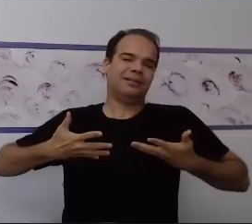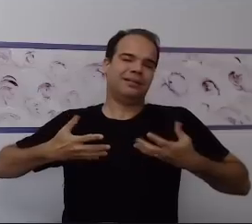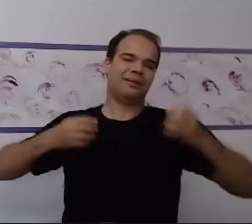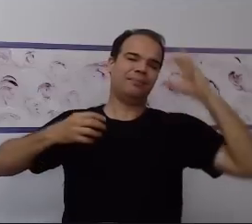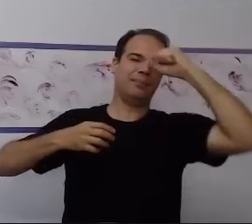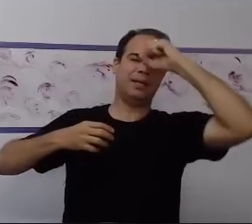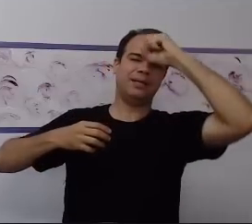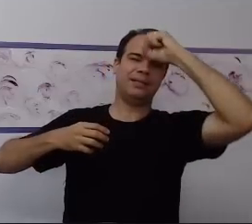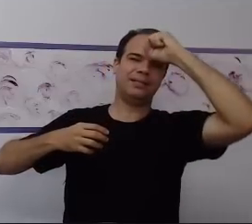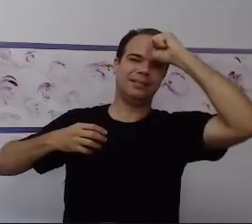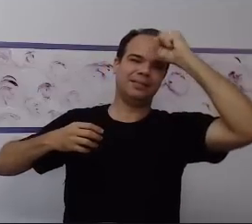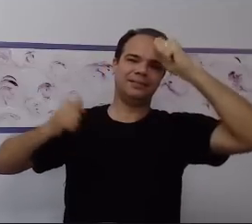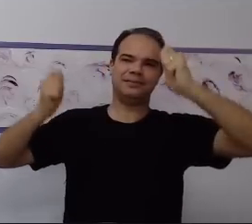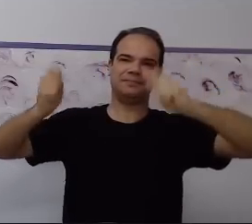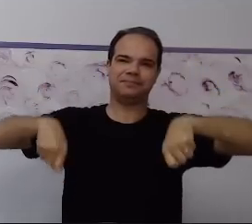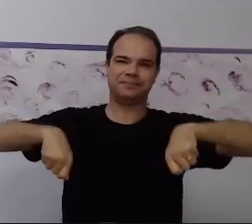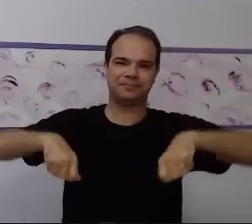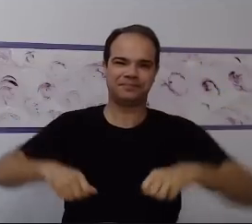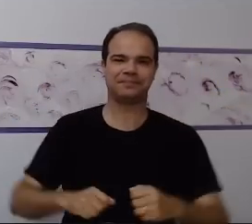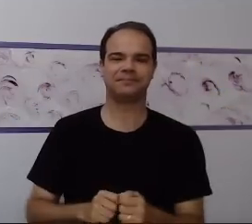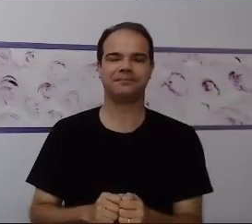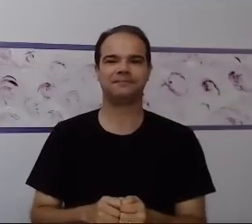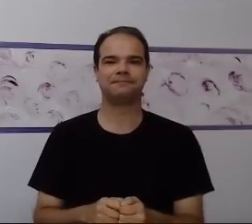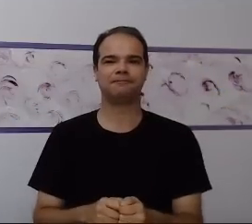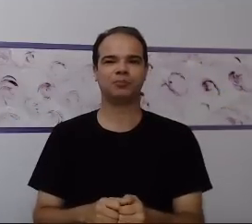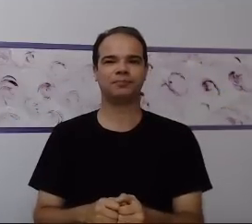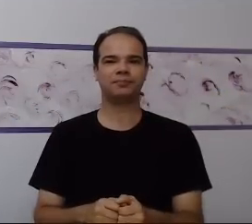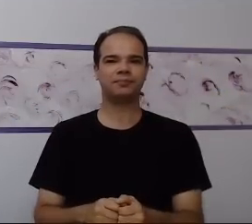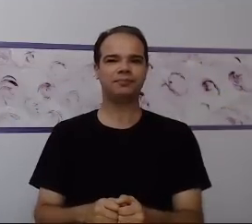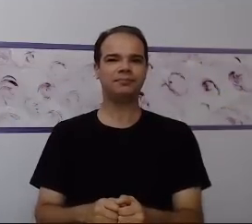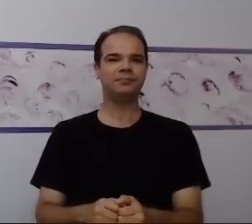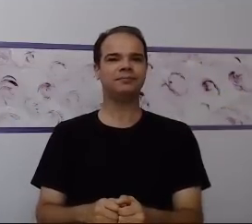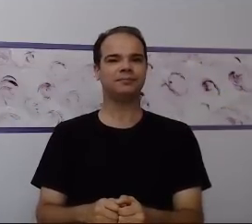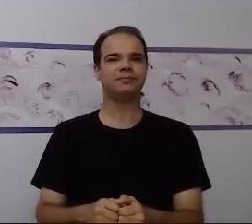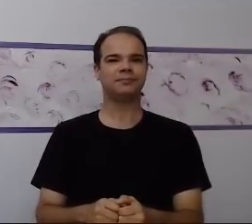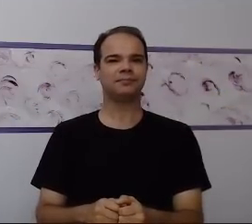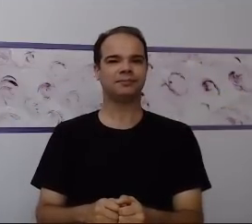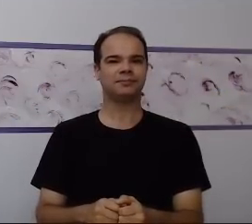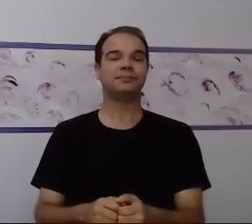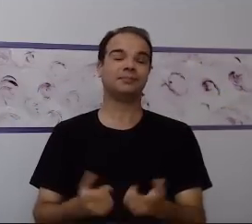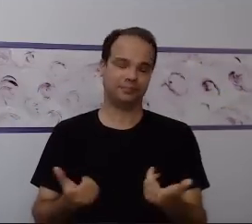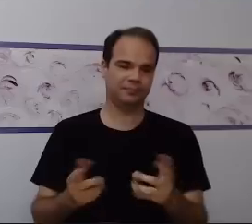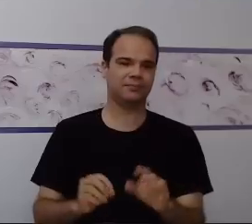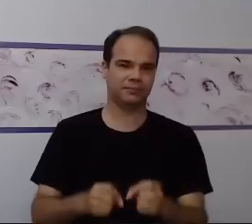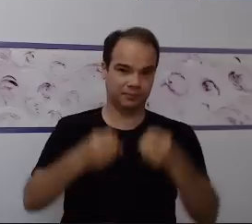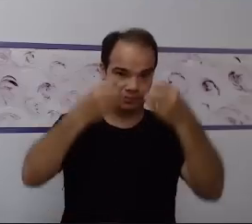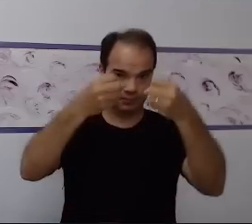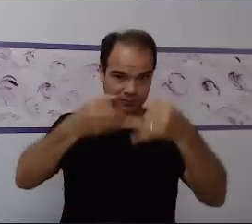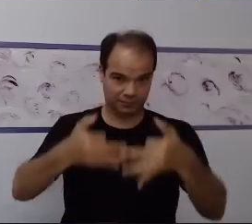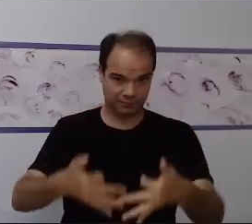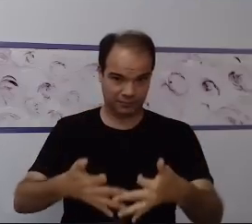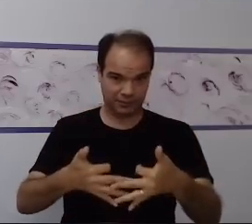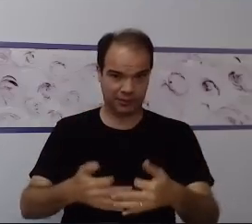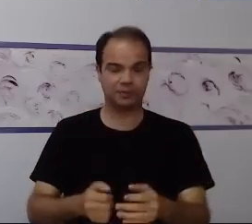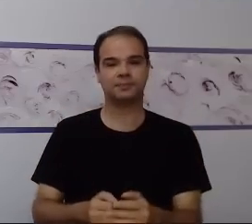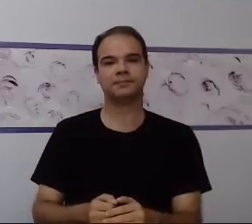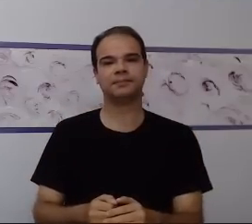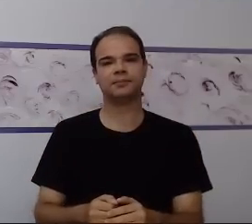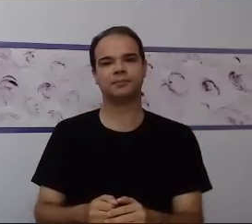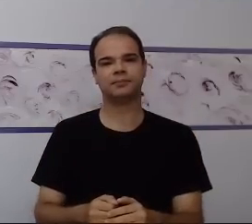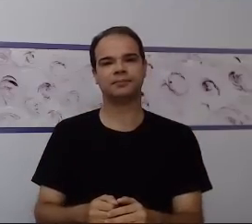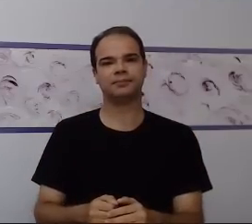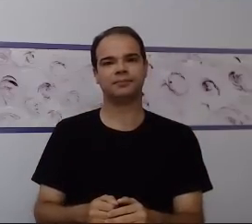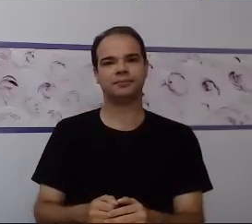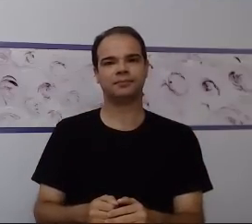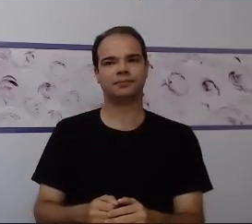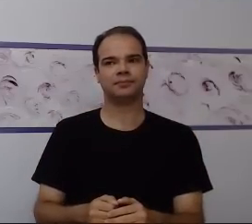aprendizagem. Então, gente, no final, vou fechar aqui, quando a gente fala, fechar com algumas palavras, quando a gente